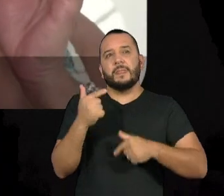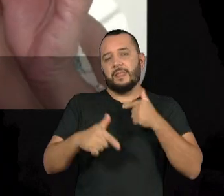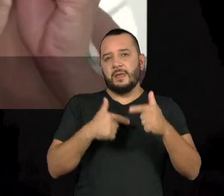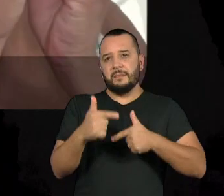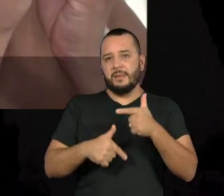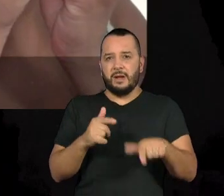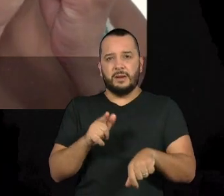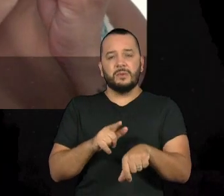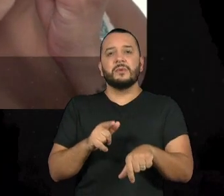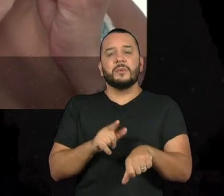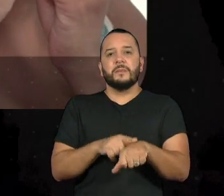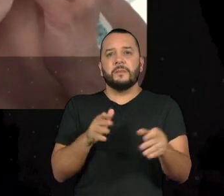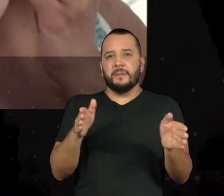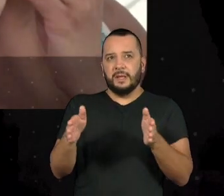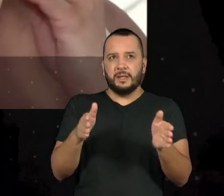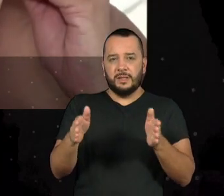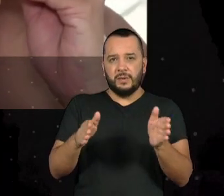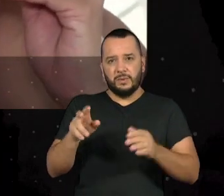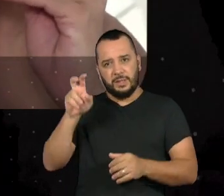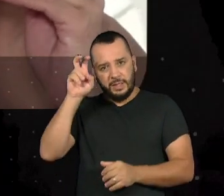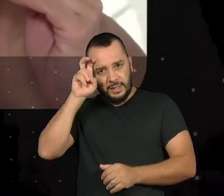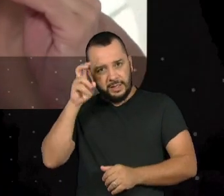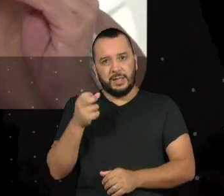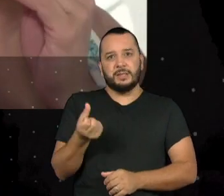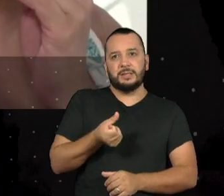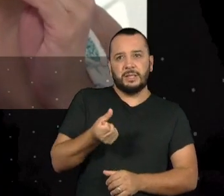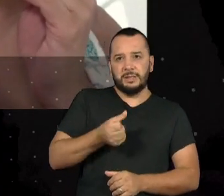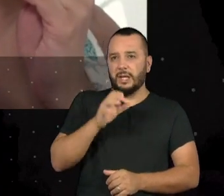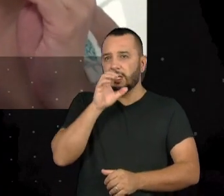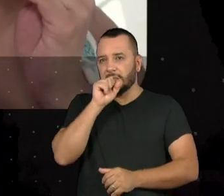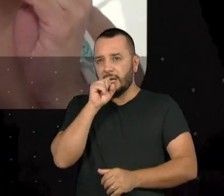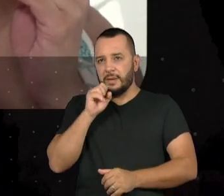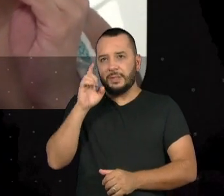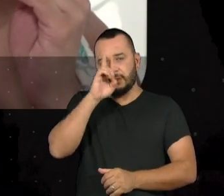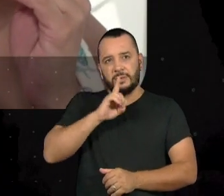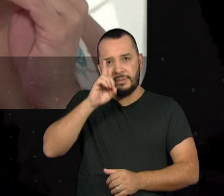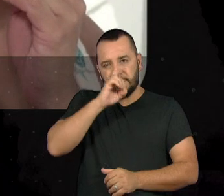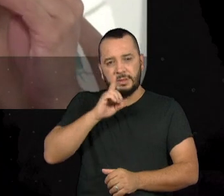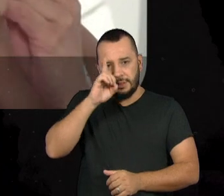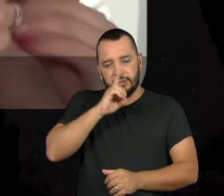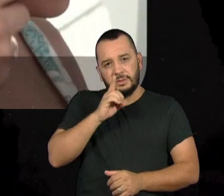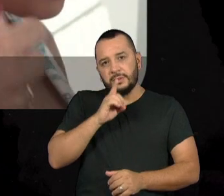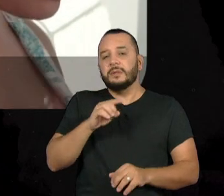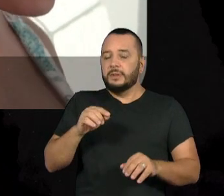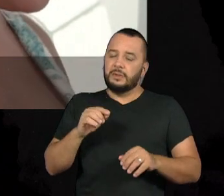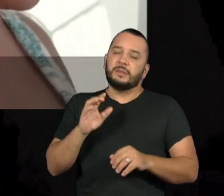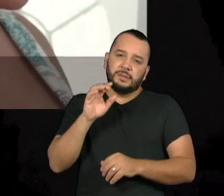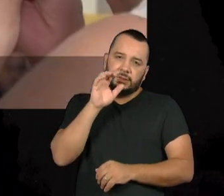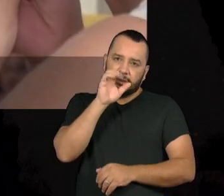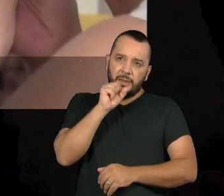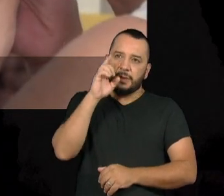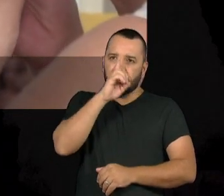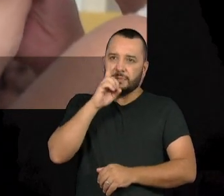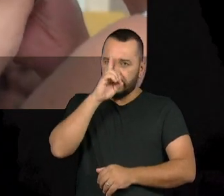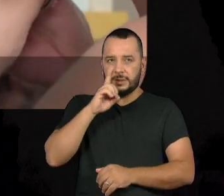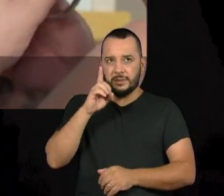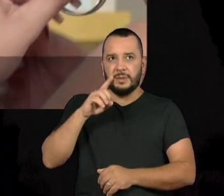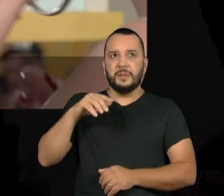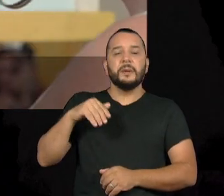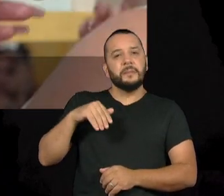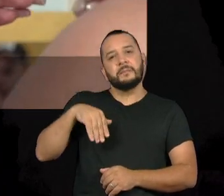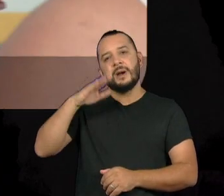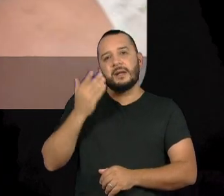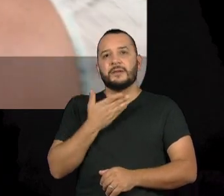período de quinta, sexta, sábado e domingo, que são os dias dos finais de semana, que para mim é um pouco mais